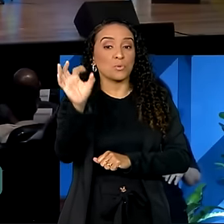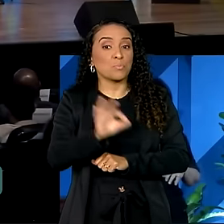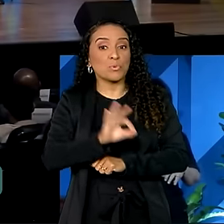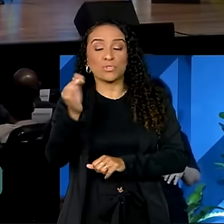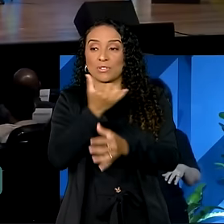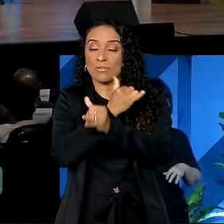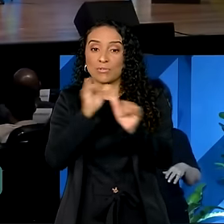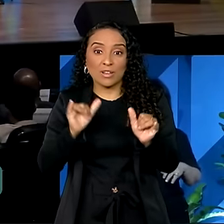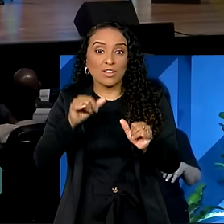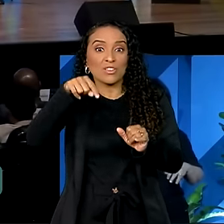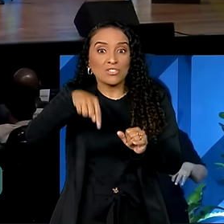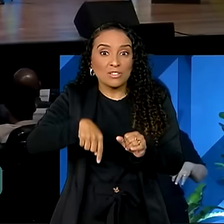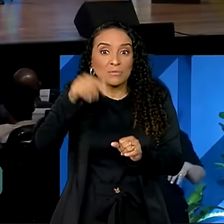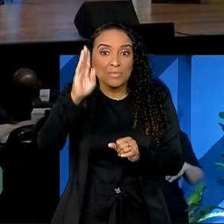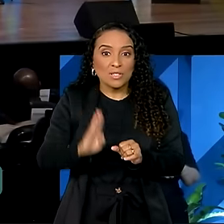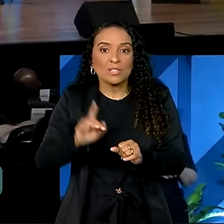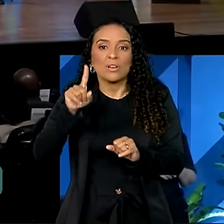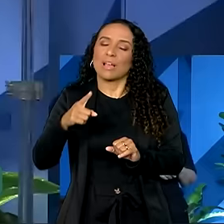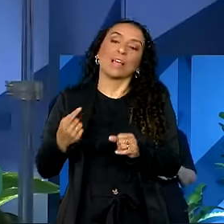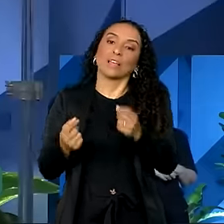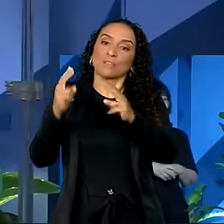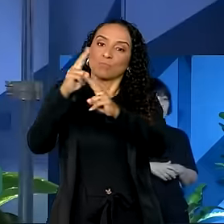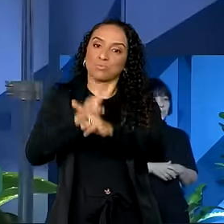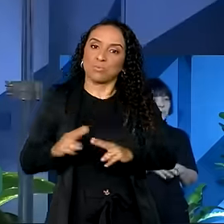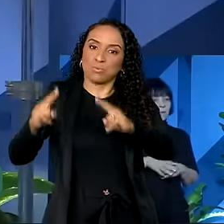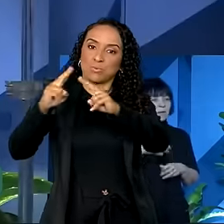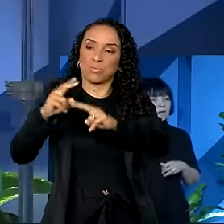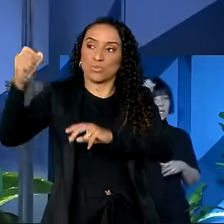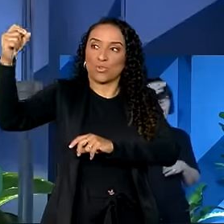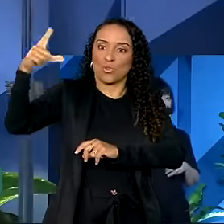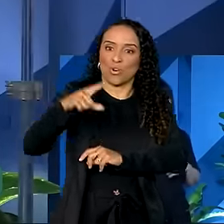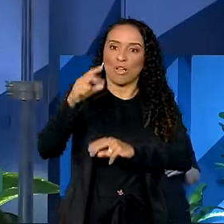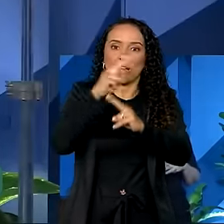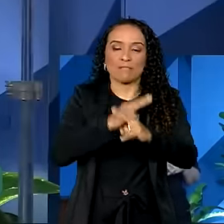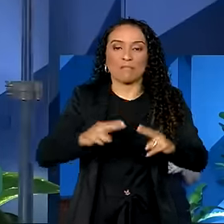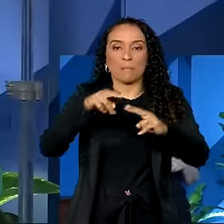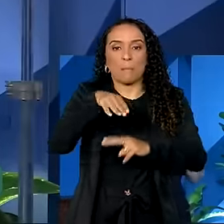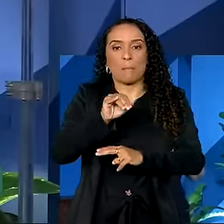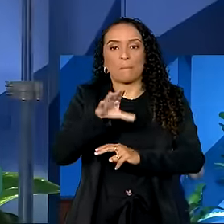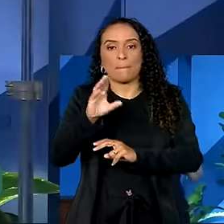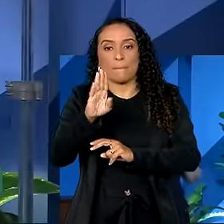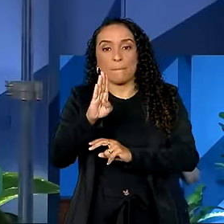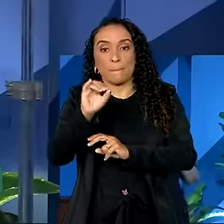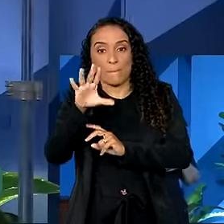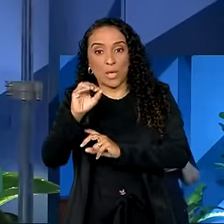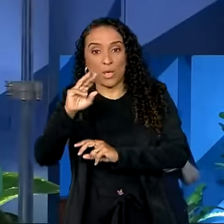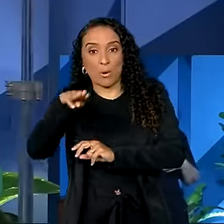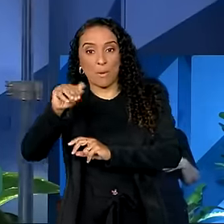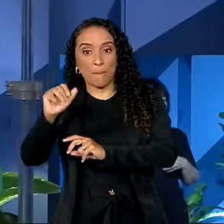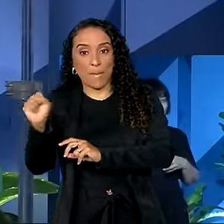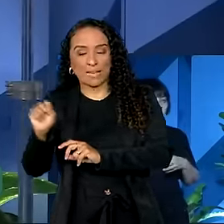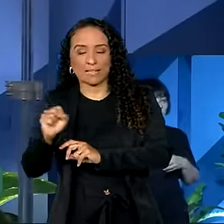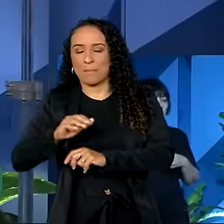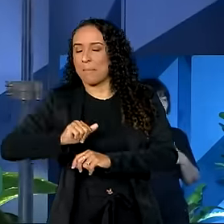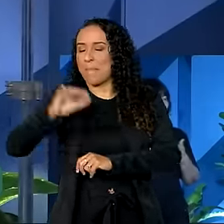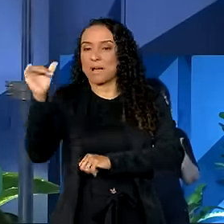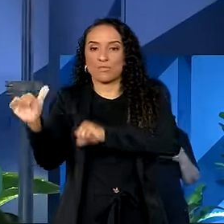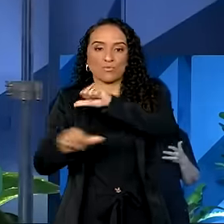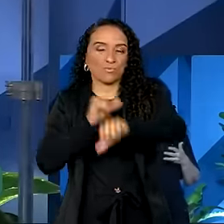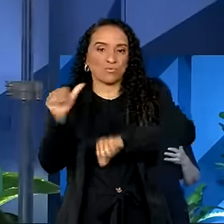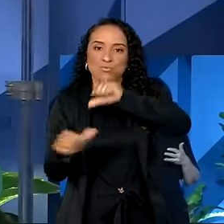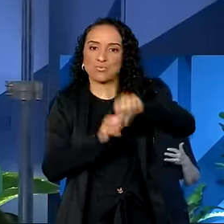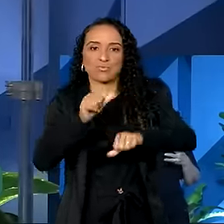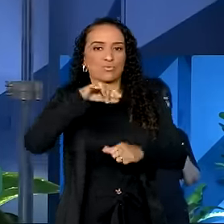eletricidade é hidroelétrica, solar, eólica e biomassa. Energia mais renovável do